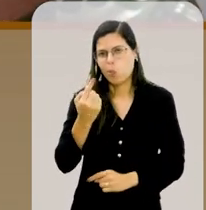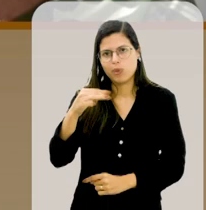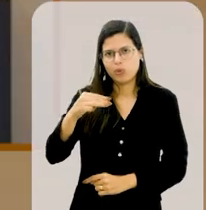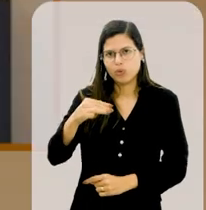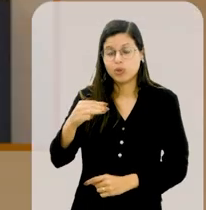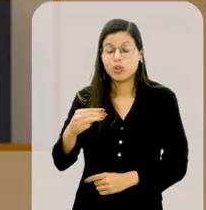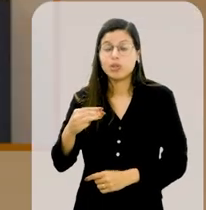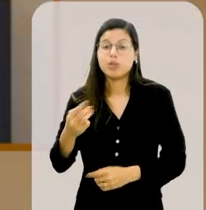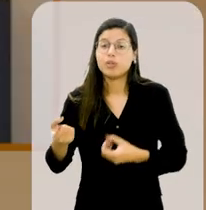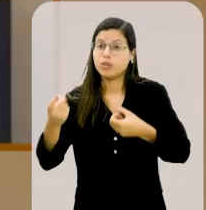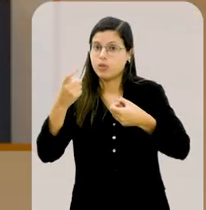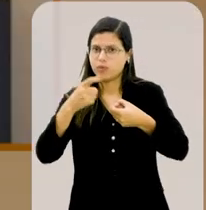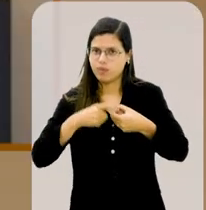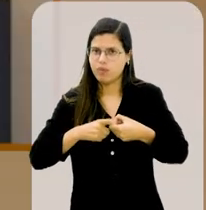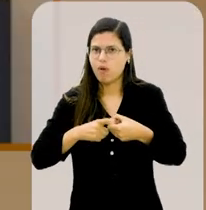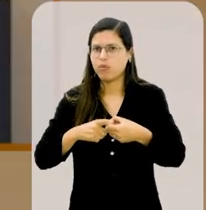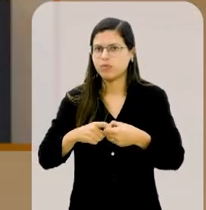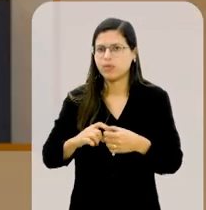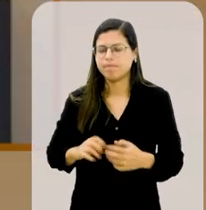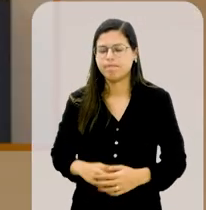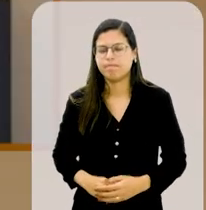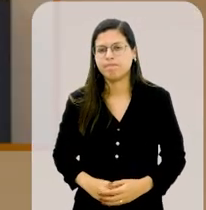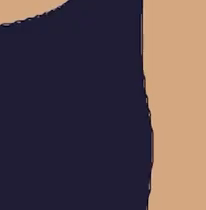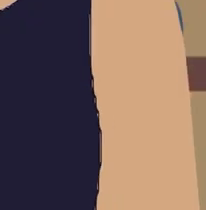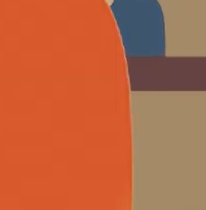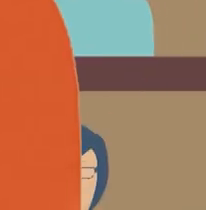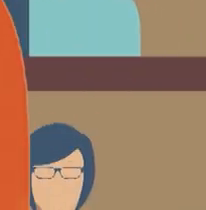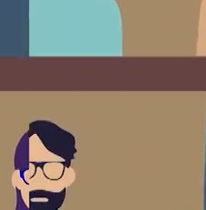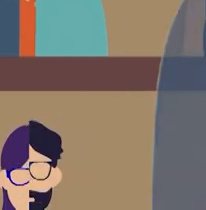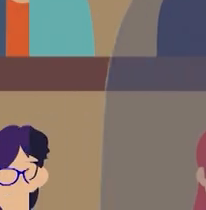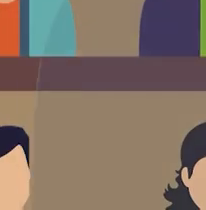minutinho. A gente volta já já, não saia daí.